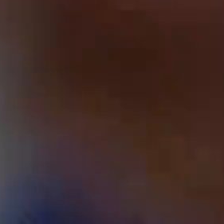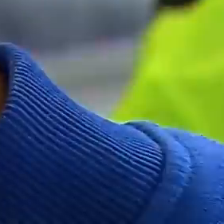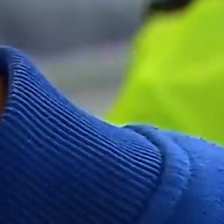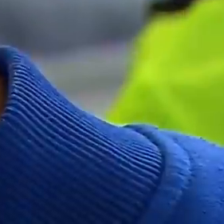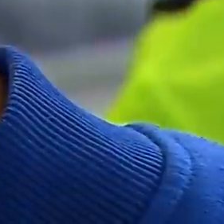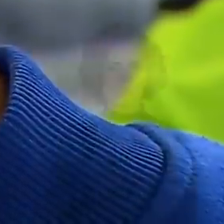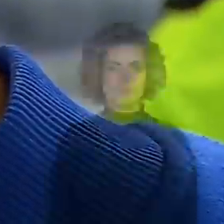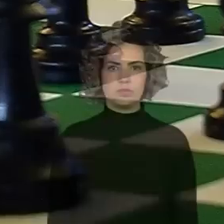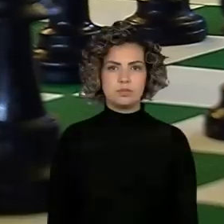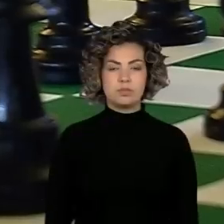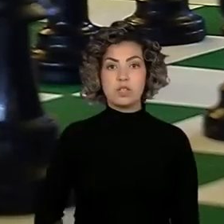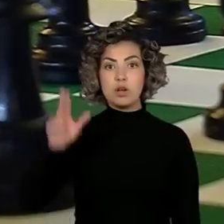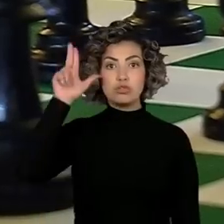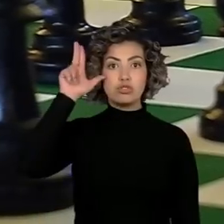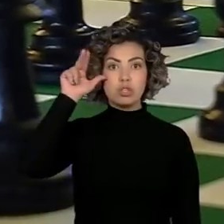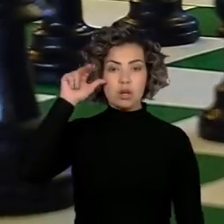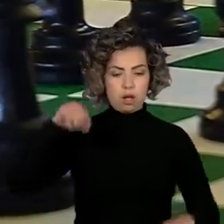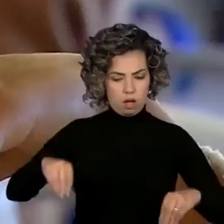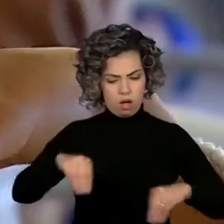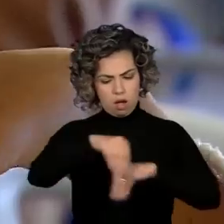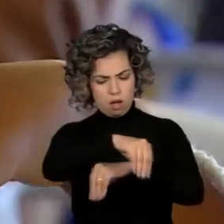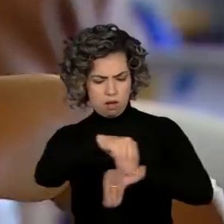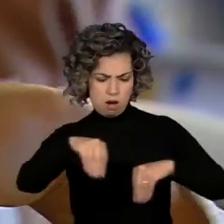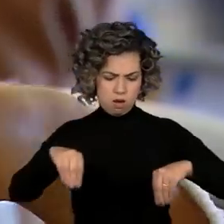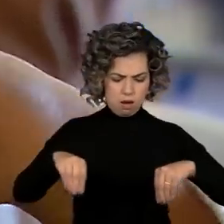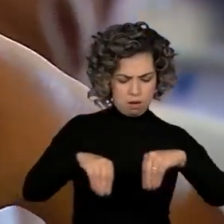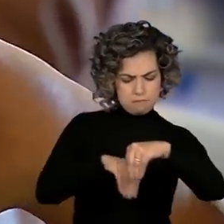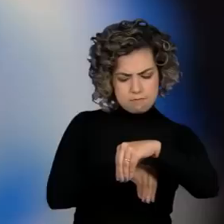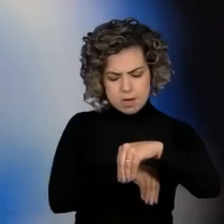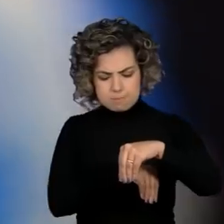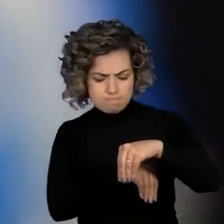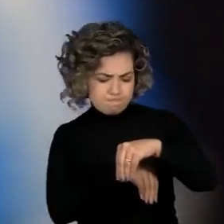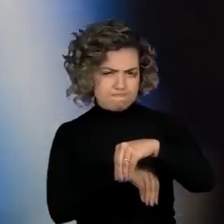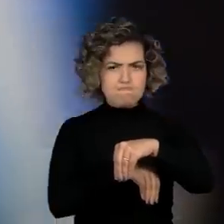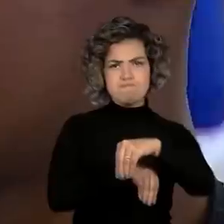Paciência, raciocínio lógico e estratégia.